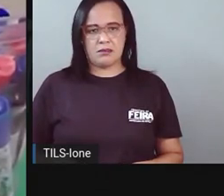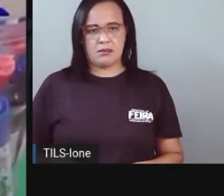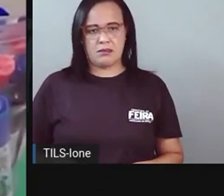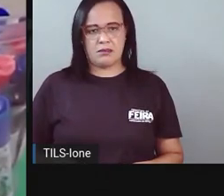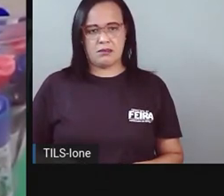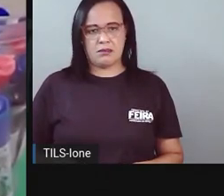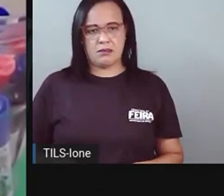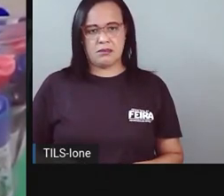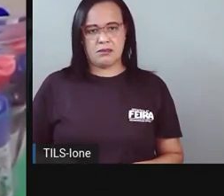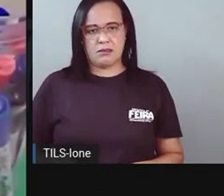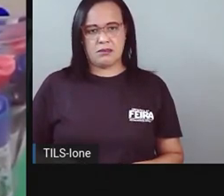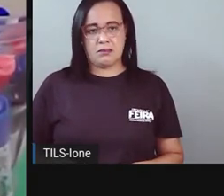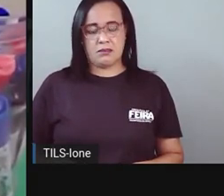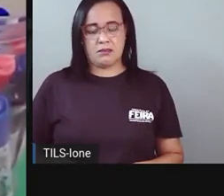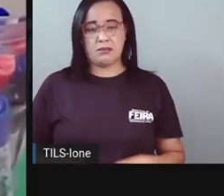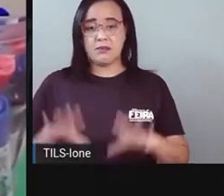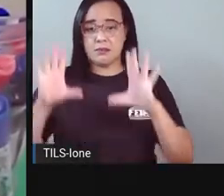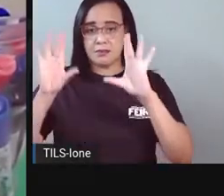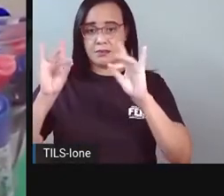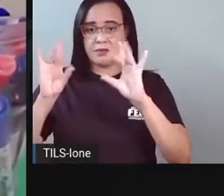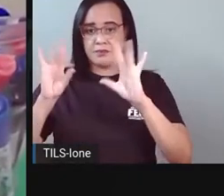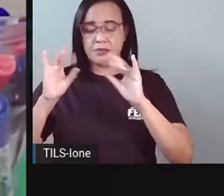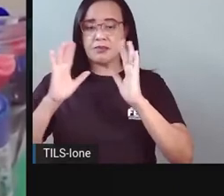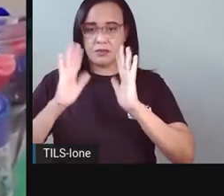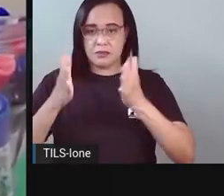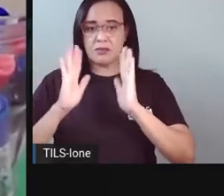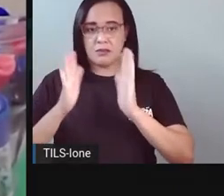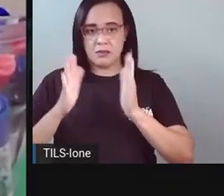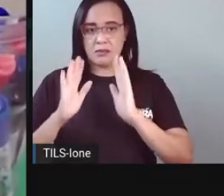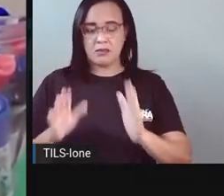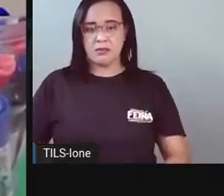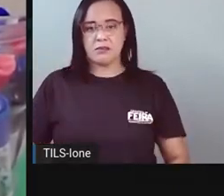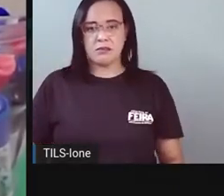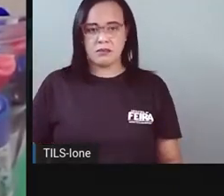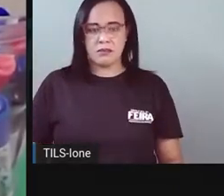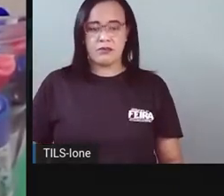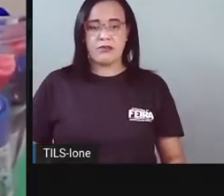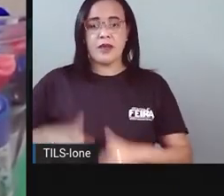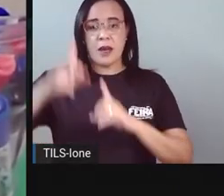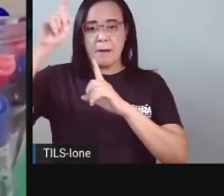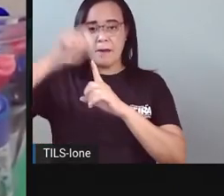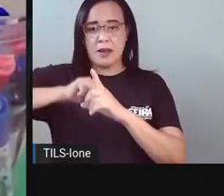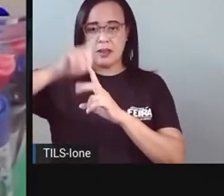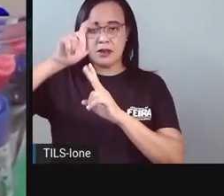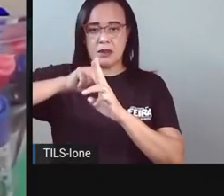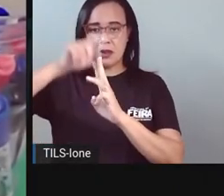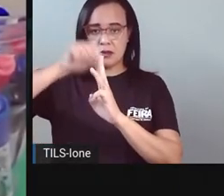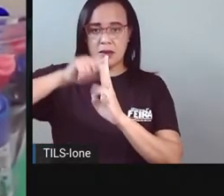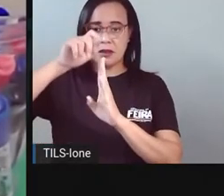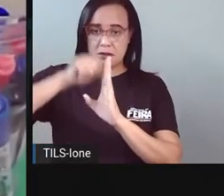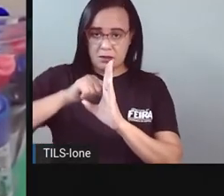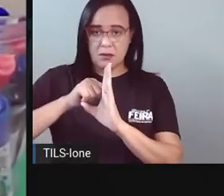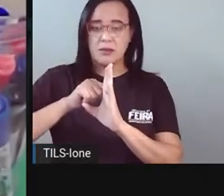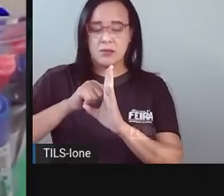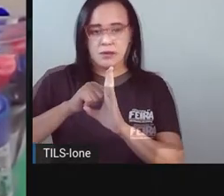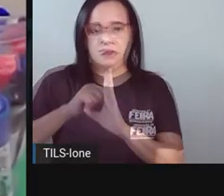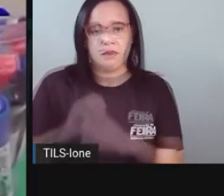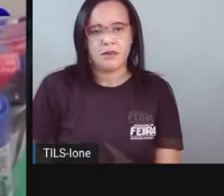pronto. Prendi. Depois eu vou colocar os meses, né? Tô colocando ao contrário, porque na hora que virar, fica certinho, ó.